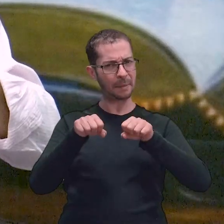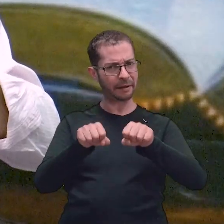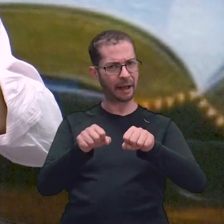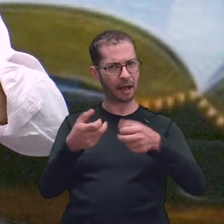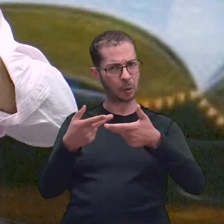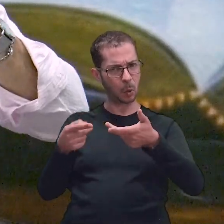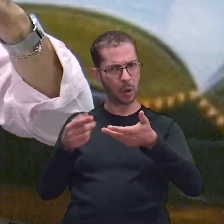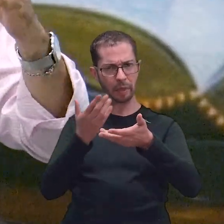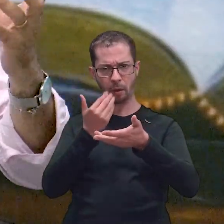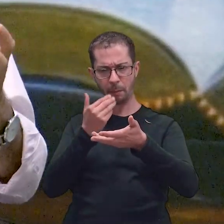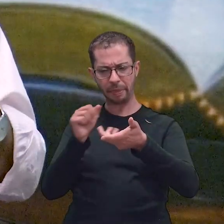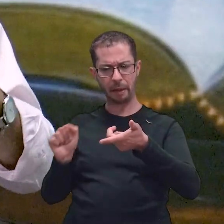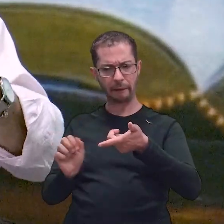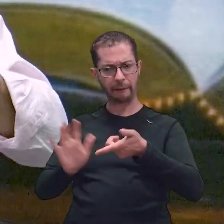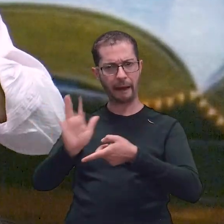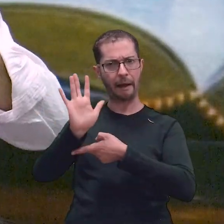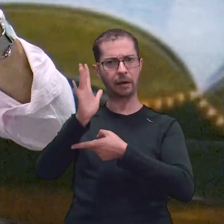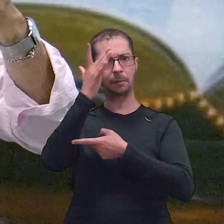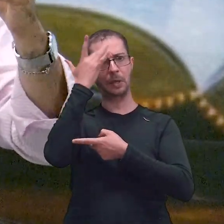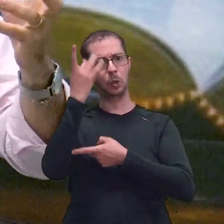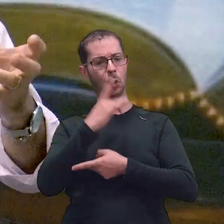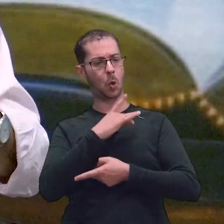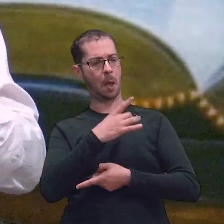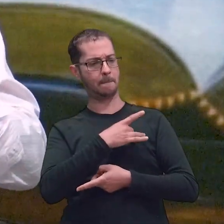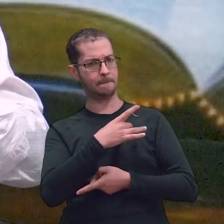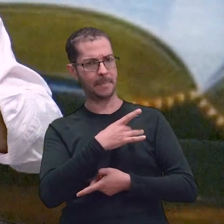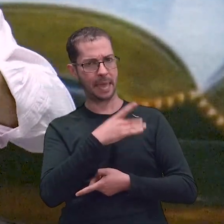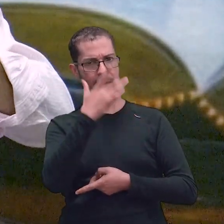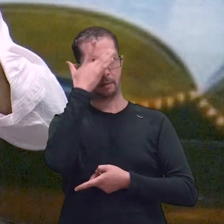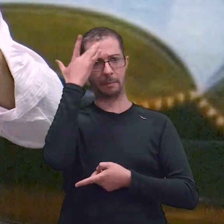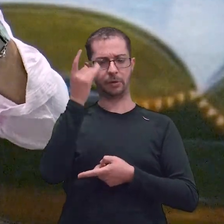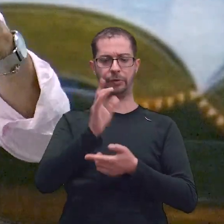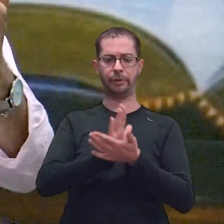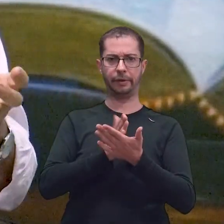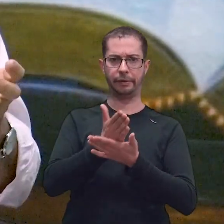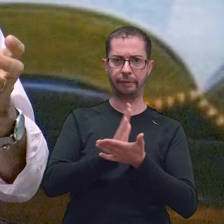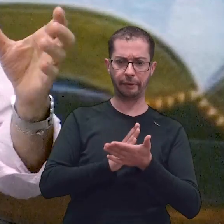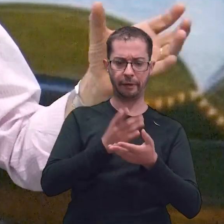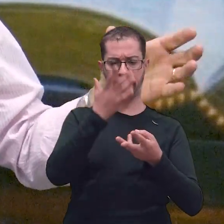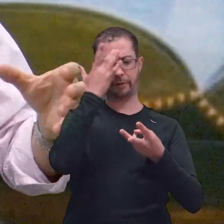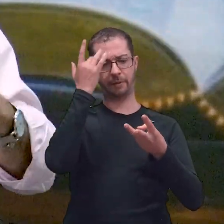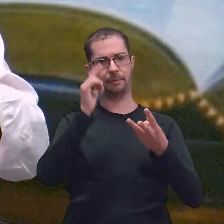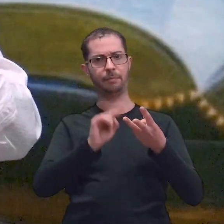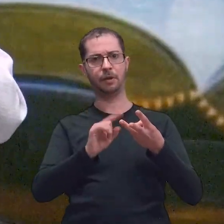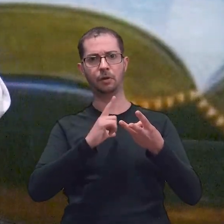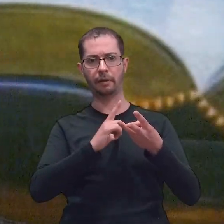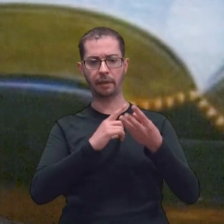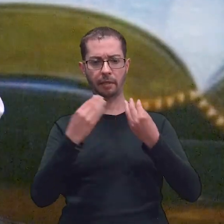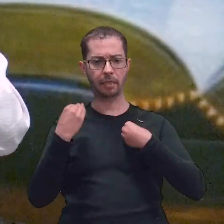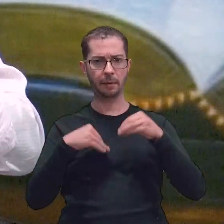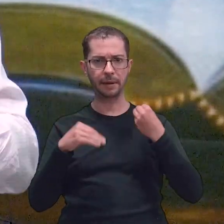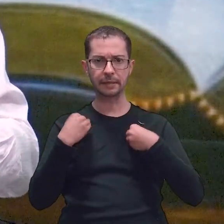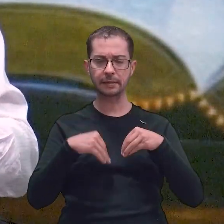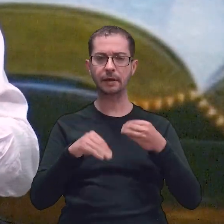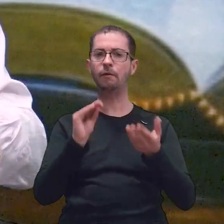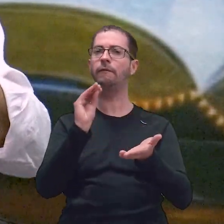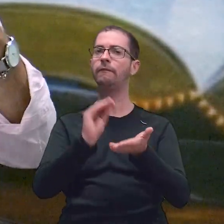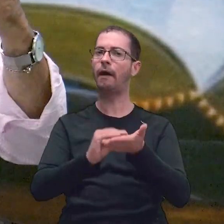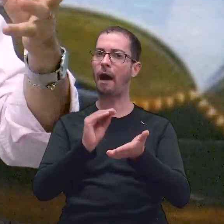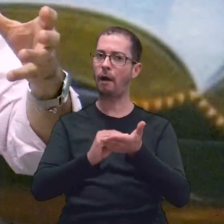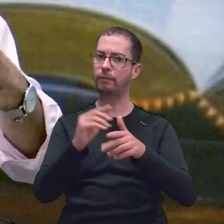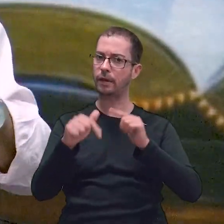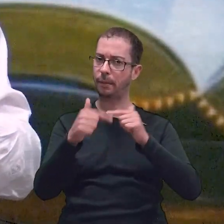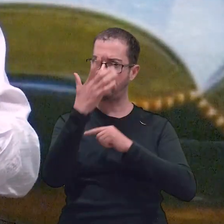visto pessoas com medo, pessoas ansiosas, pessoas depressivas, pessoas com falta de emprego,